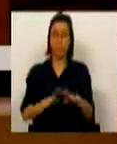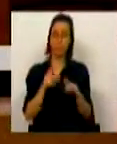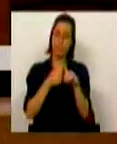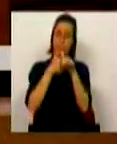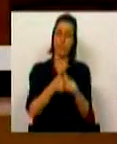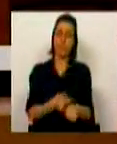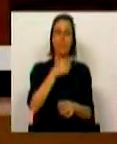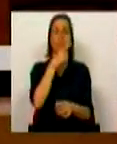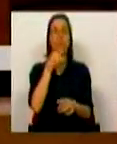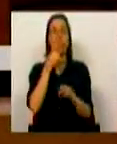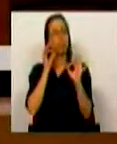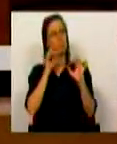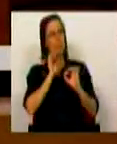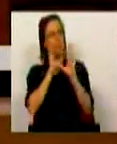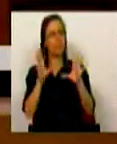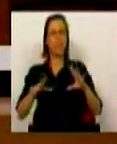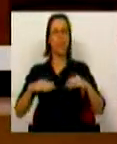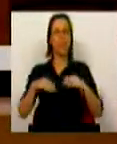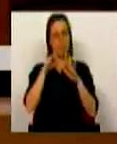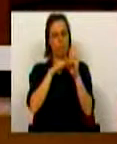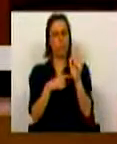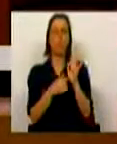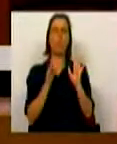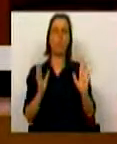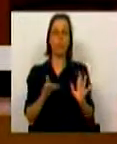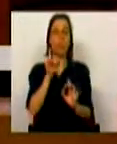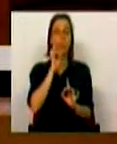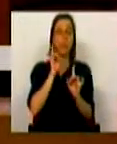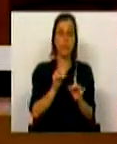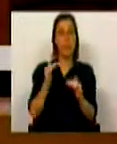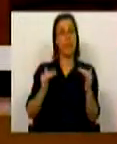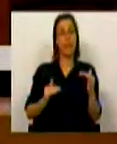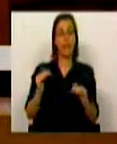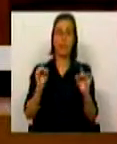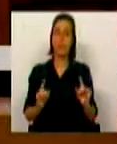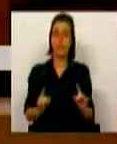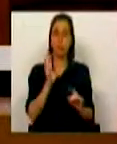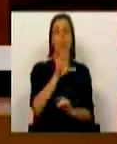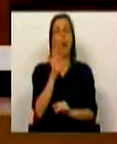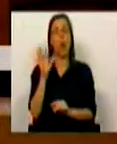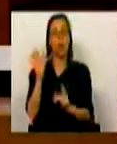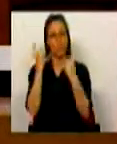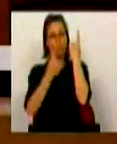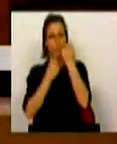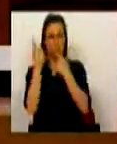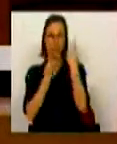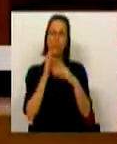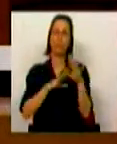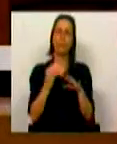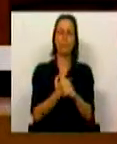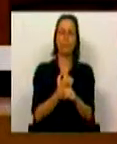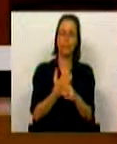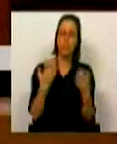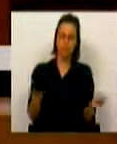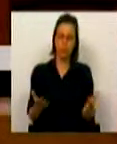cumprimento dos compromissos claros assumidos no seu programa. Com segurança e com equilíbrio, com opções ponderadas e tomadas em função